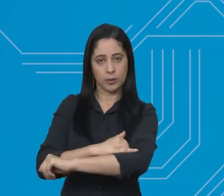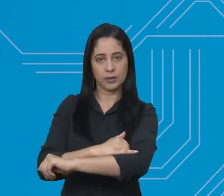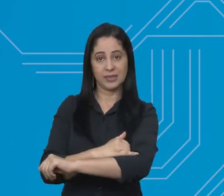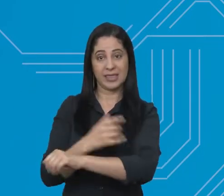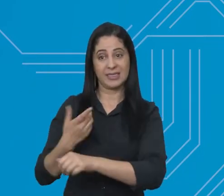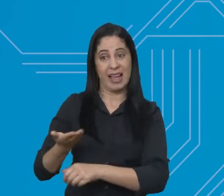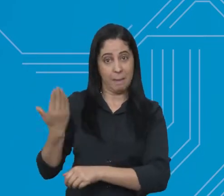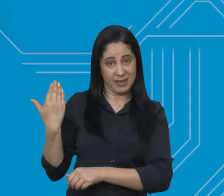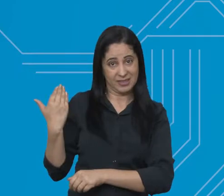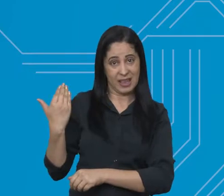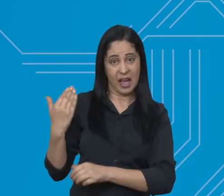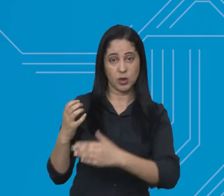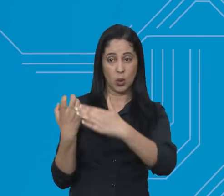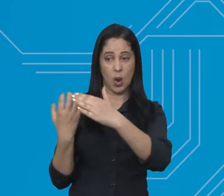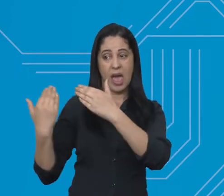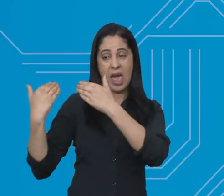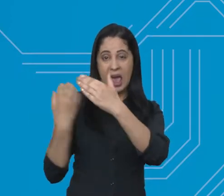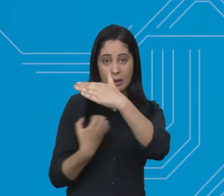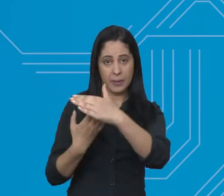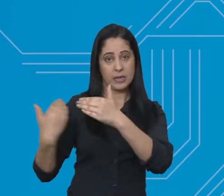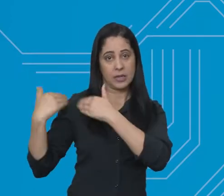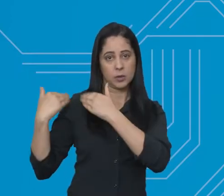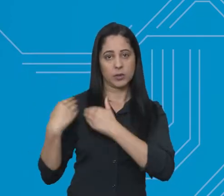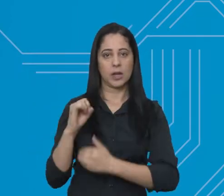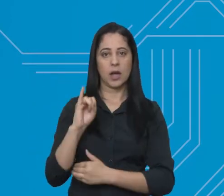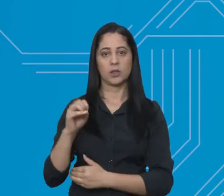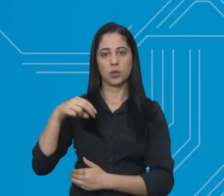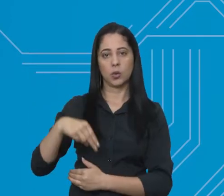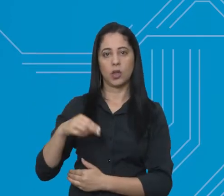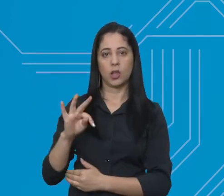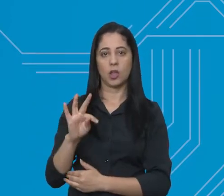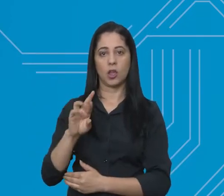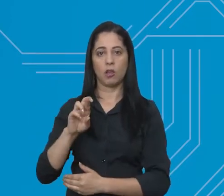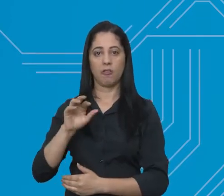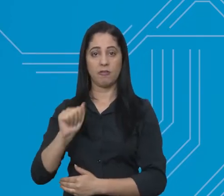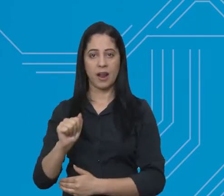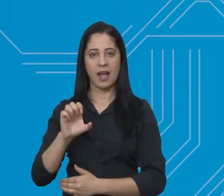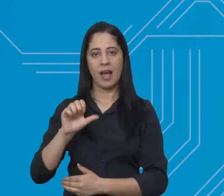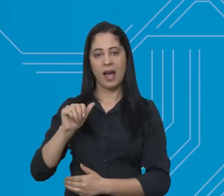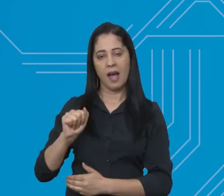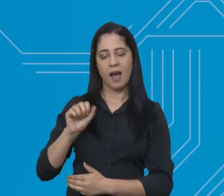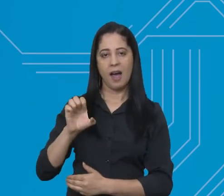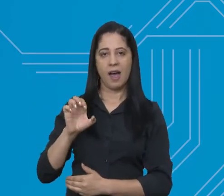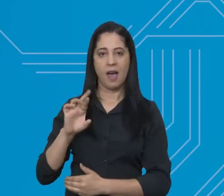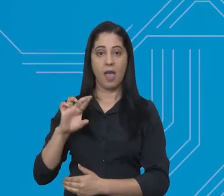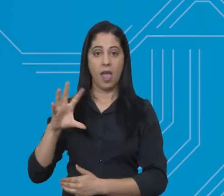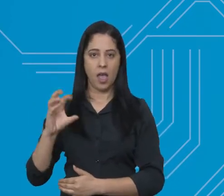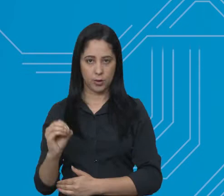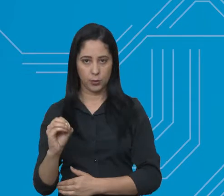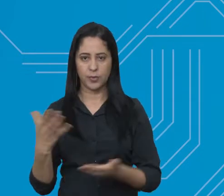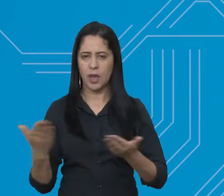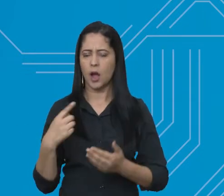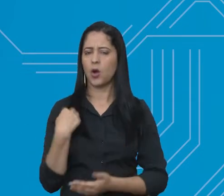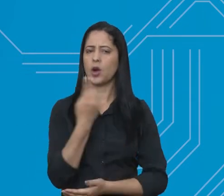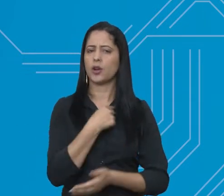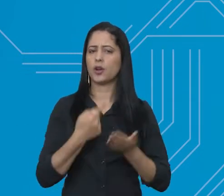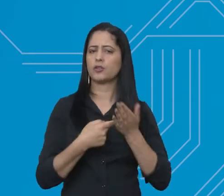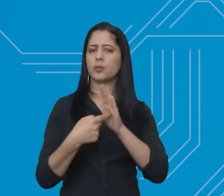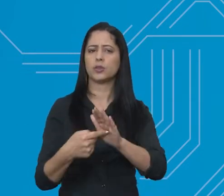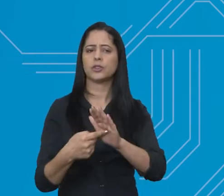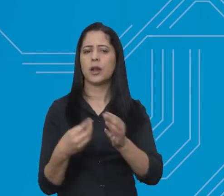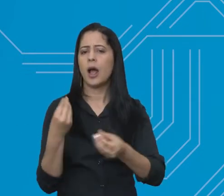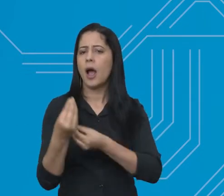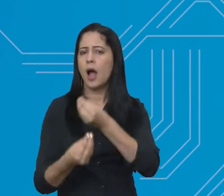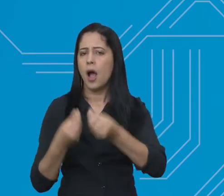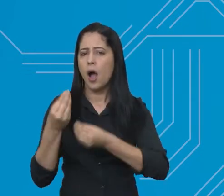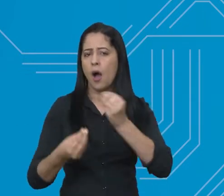responsabilidade da Infra Aero. Como esse prazo está chegando ao fim, a gente foi conferir como está o andamento do processo e quais